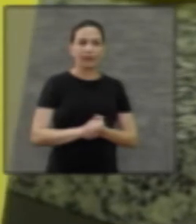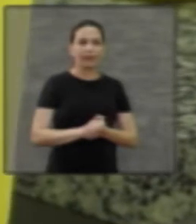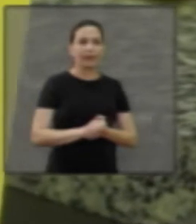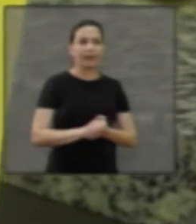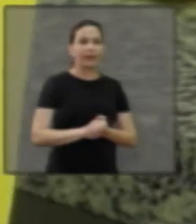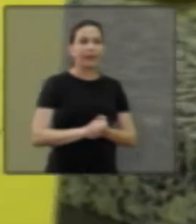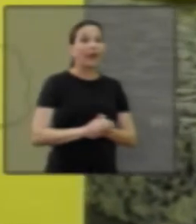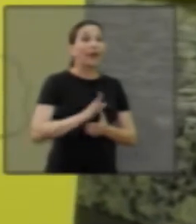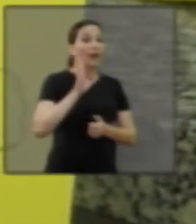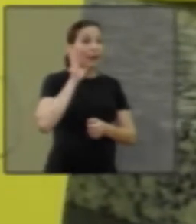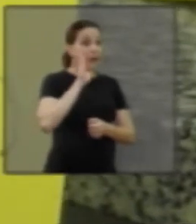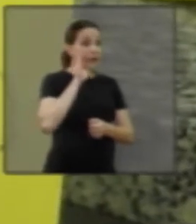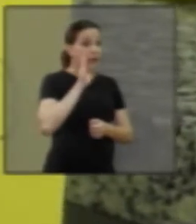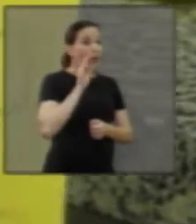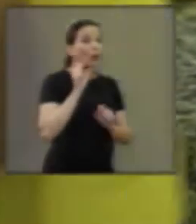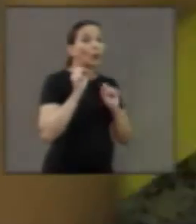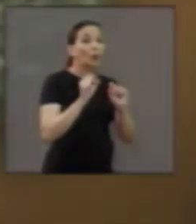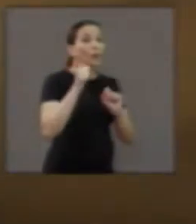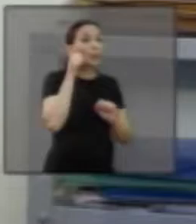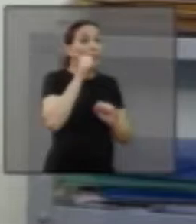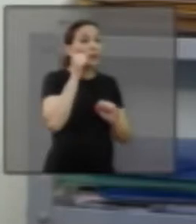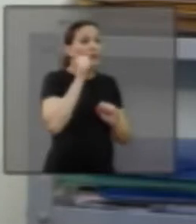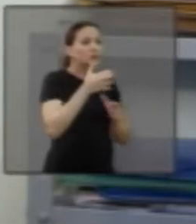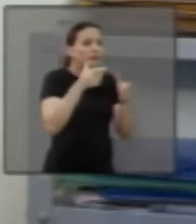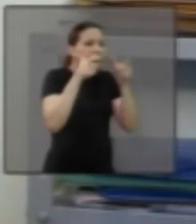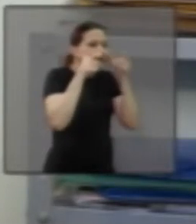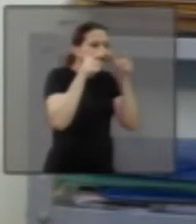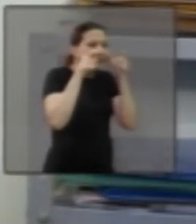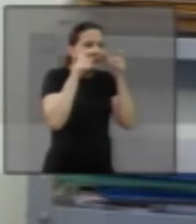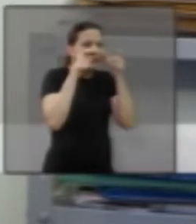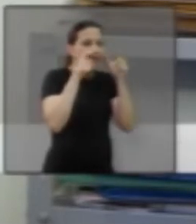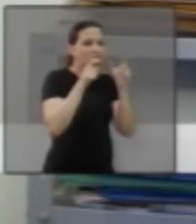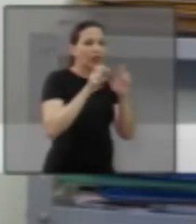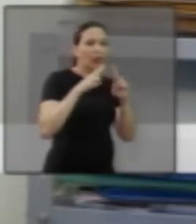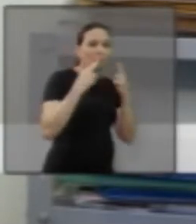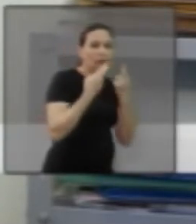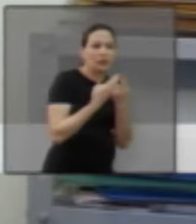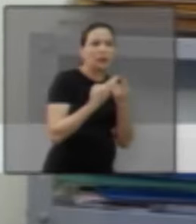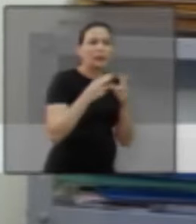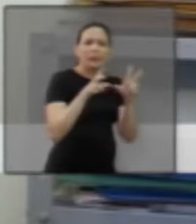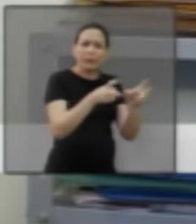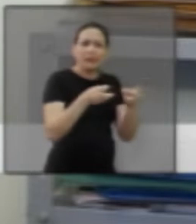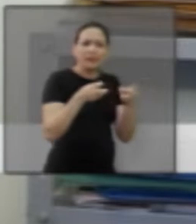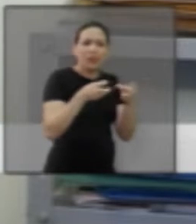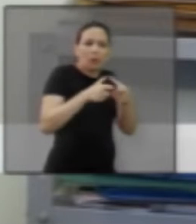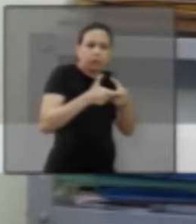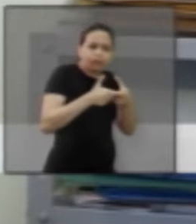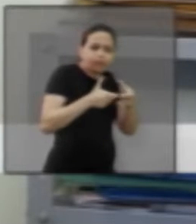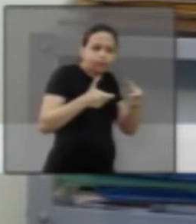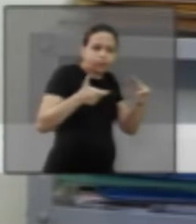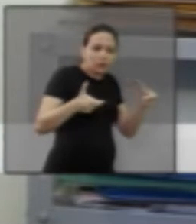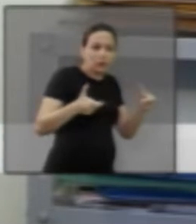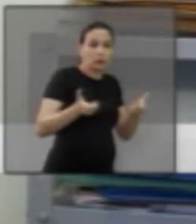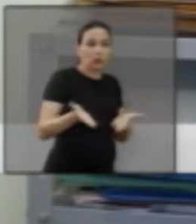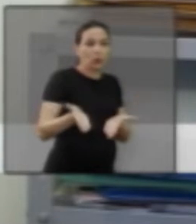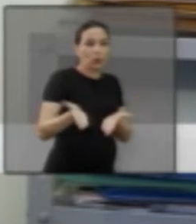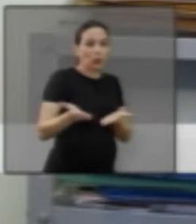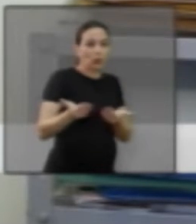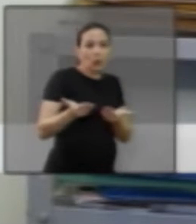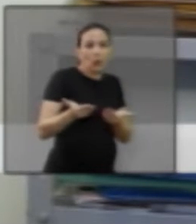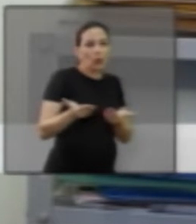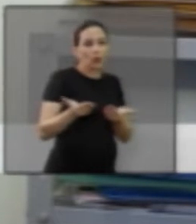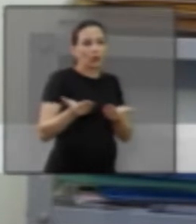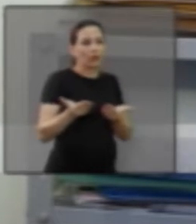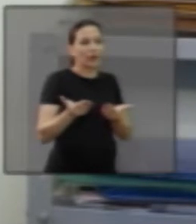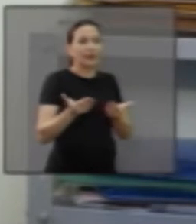Tá legal, porque, assim, as meninas estão interessadas. A cada encontro, a gente nota que está vindo mais meninas, meninas novas,